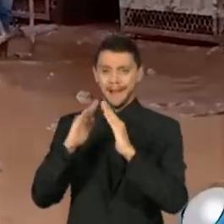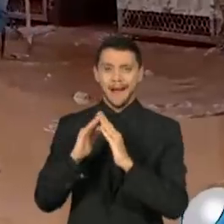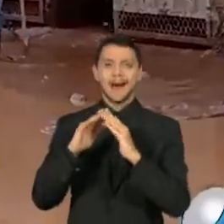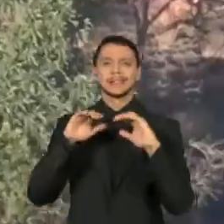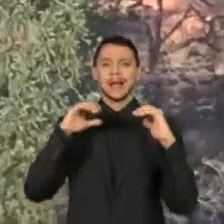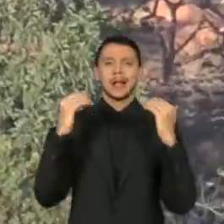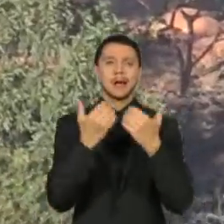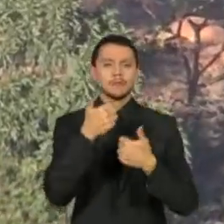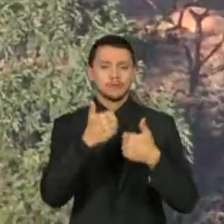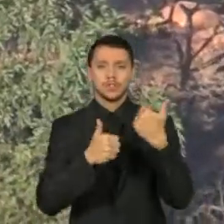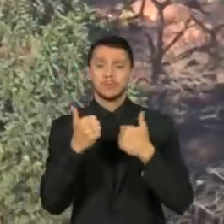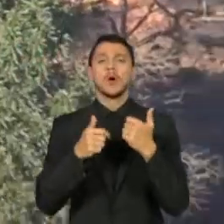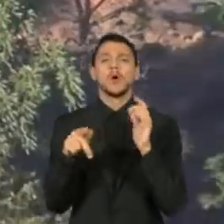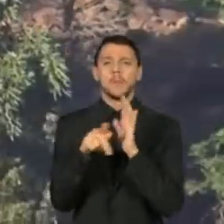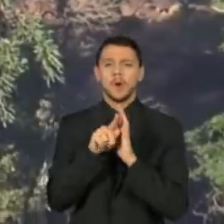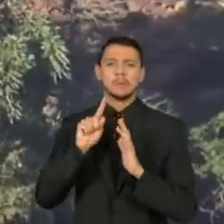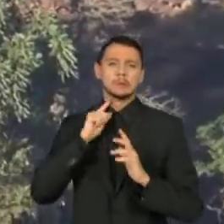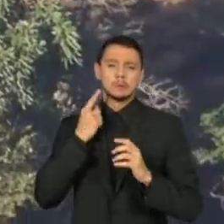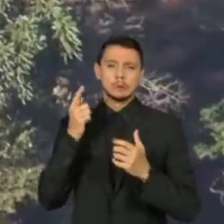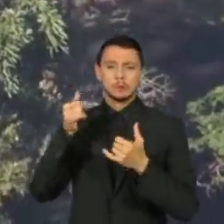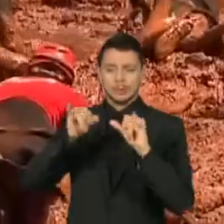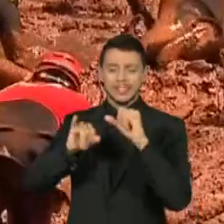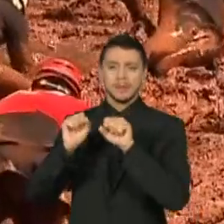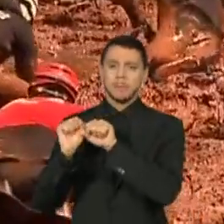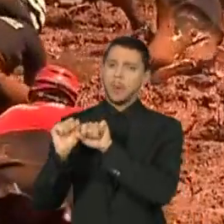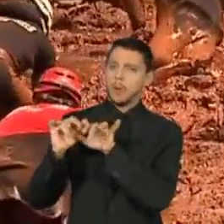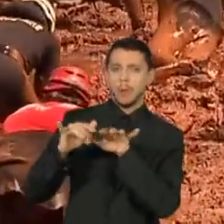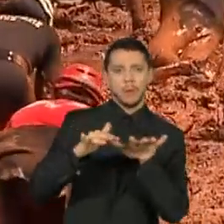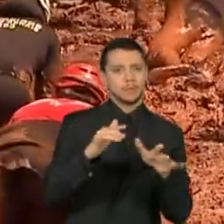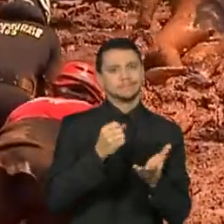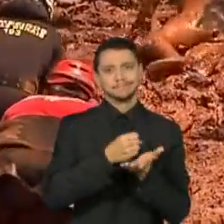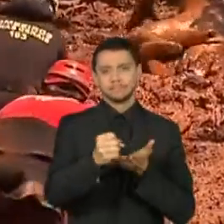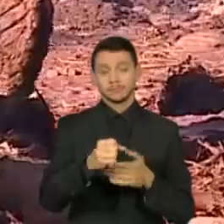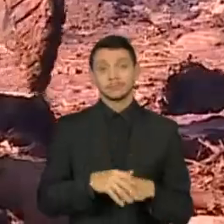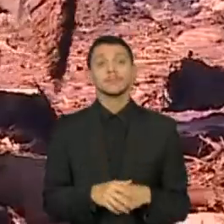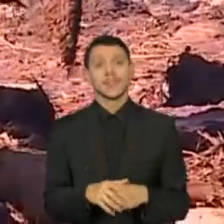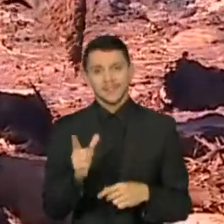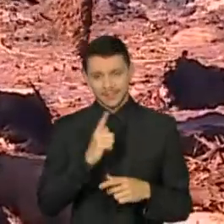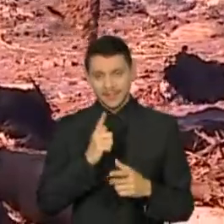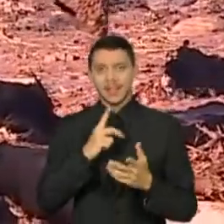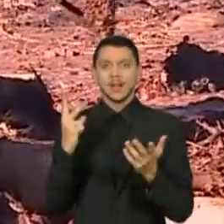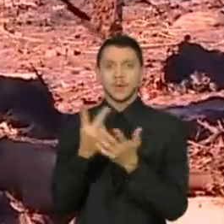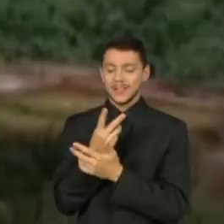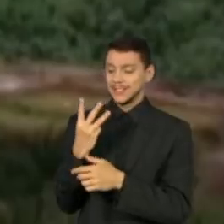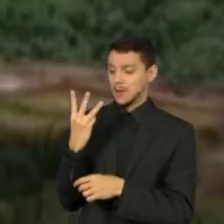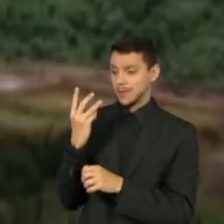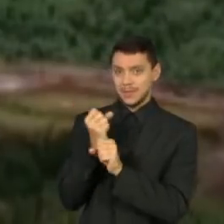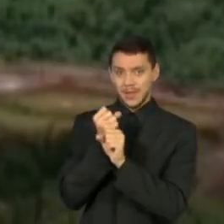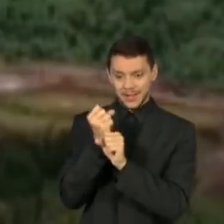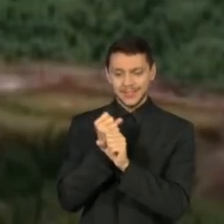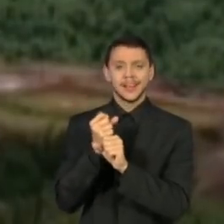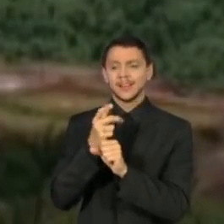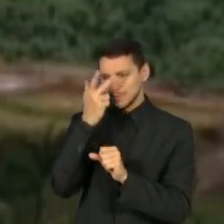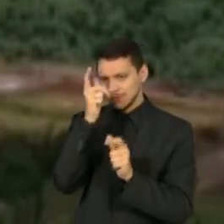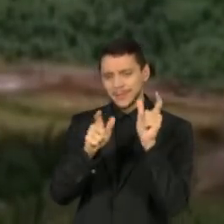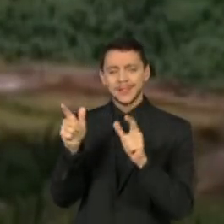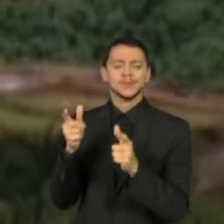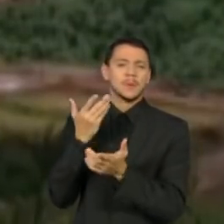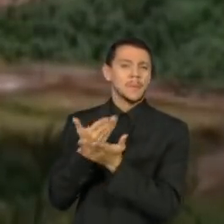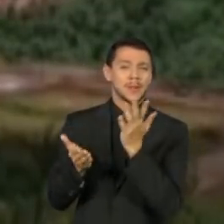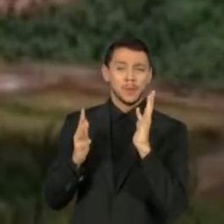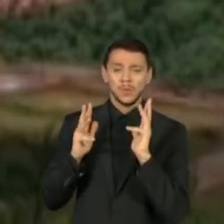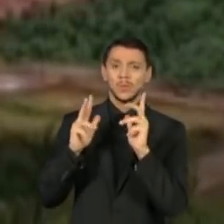rejeito. Mais um golpe em quem praticamente perdeu tudo há três anos com o rompimento da barragem do Córrego do